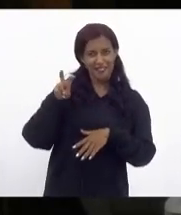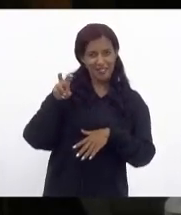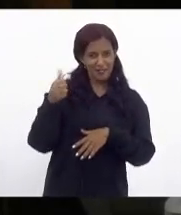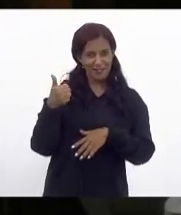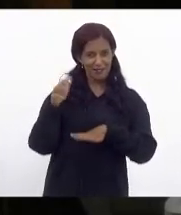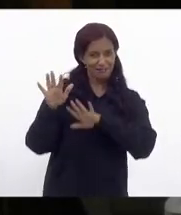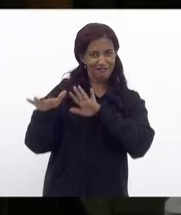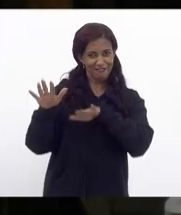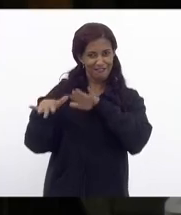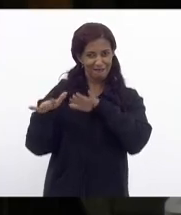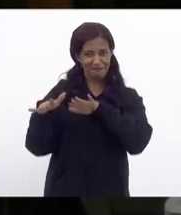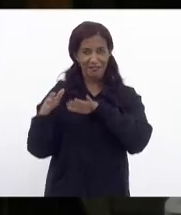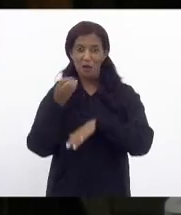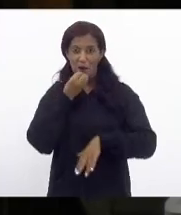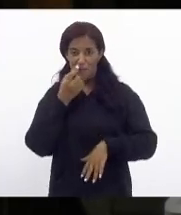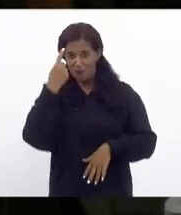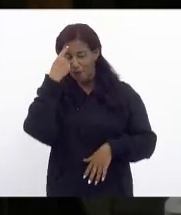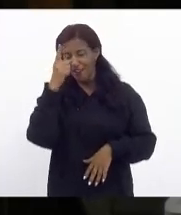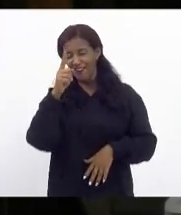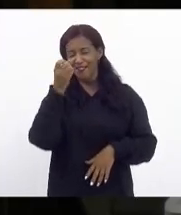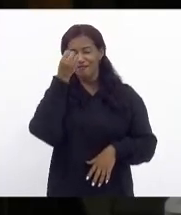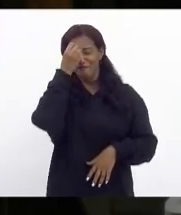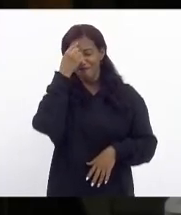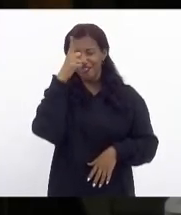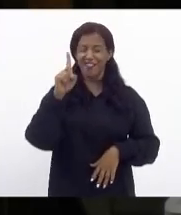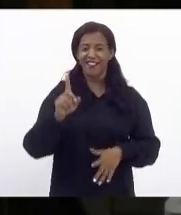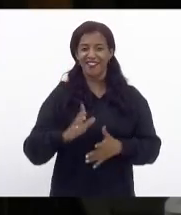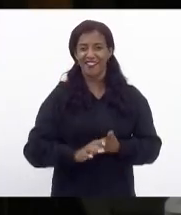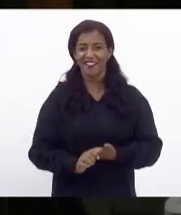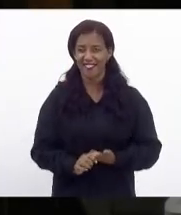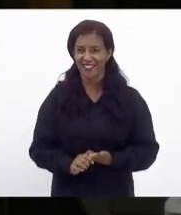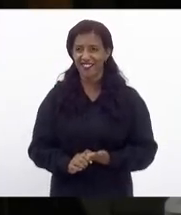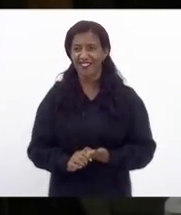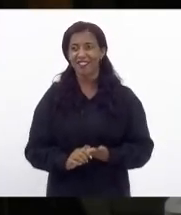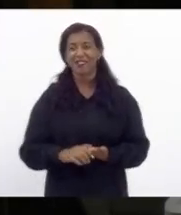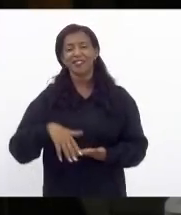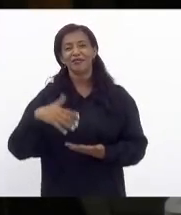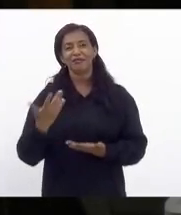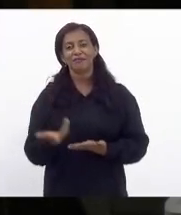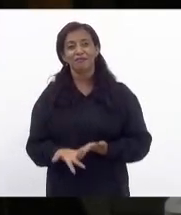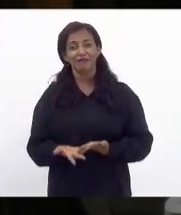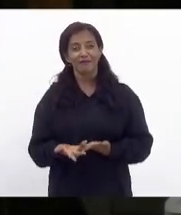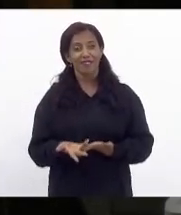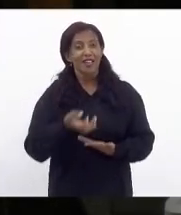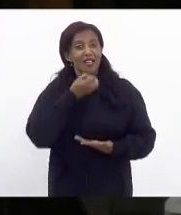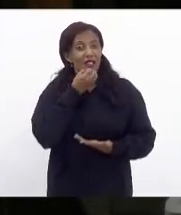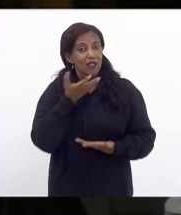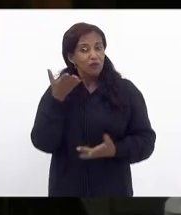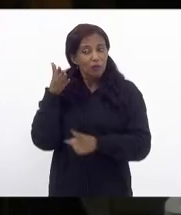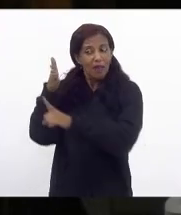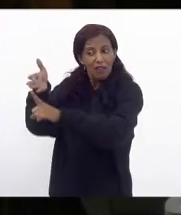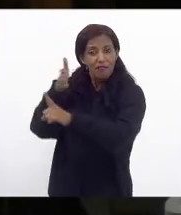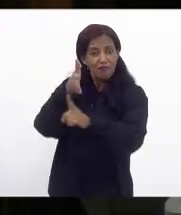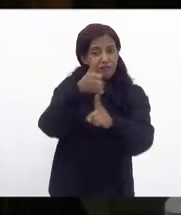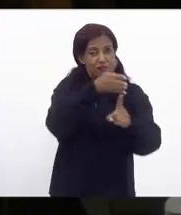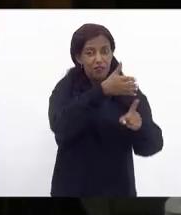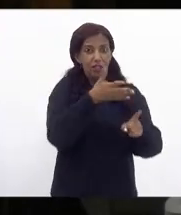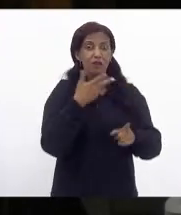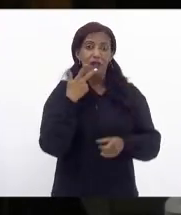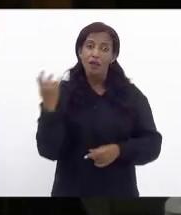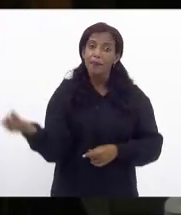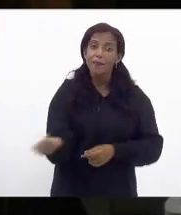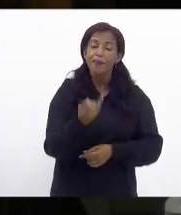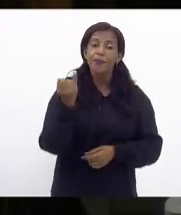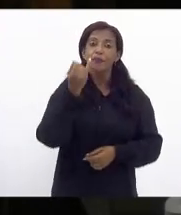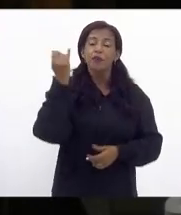aliás é uma boa ideia 51 bom eu estou me referindo a isso para ver como é que é fundamental